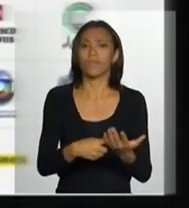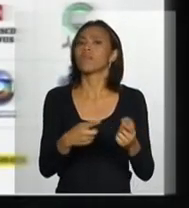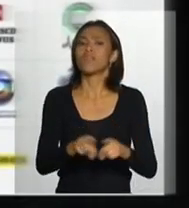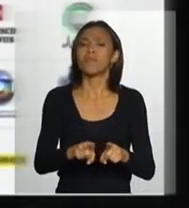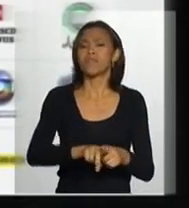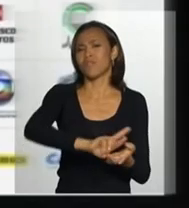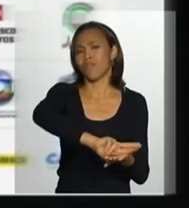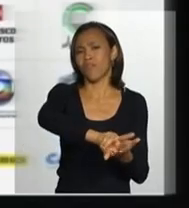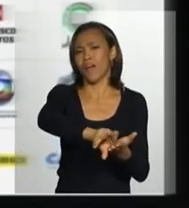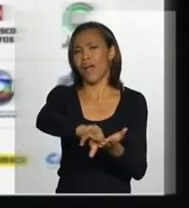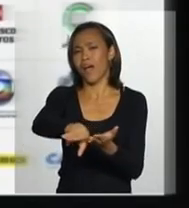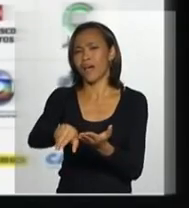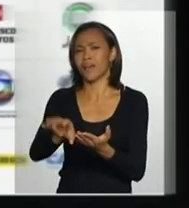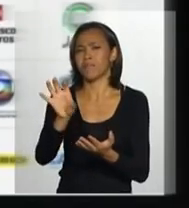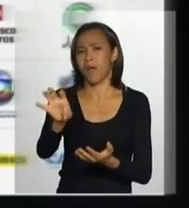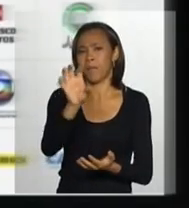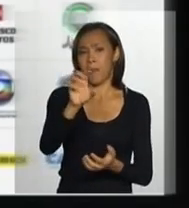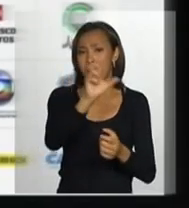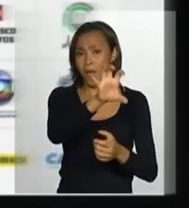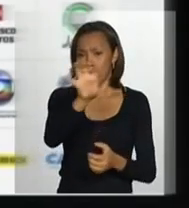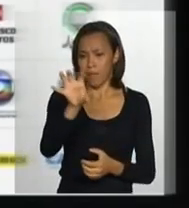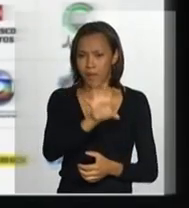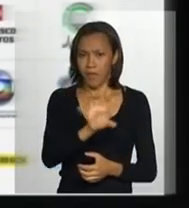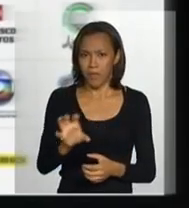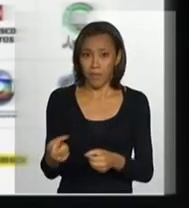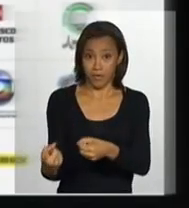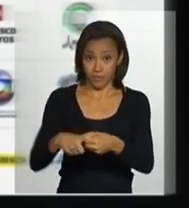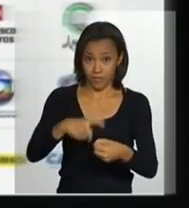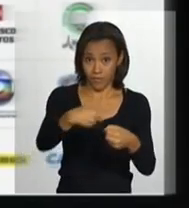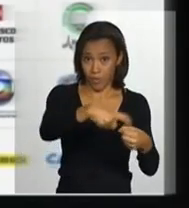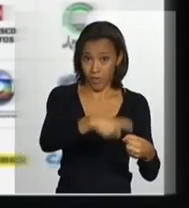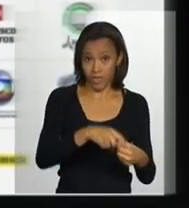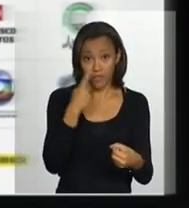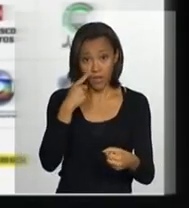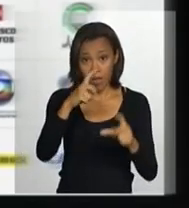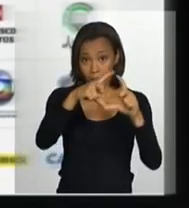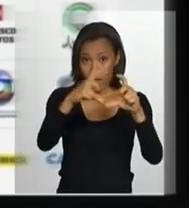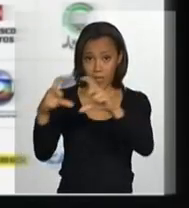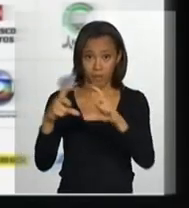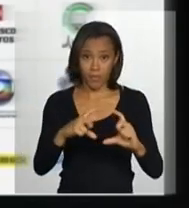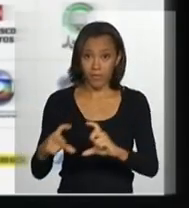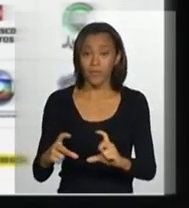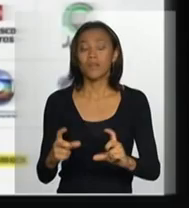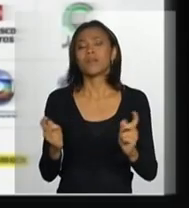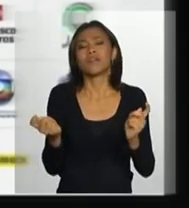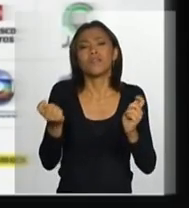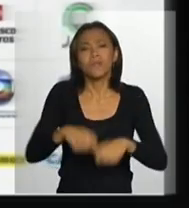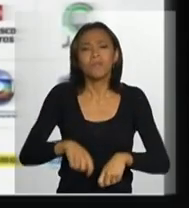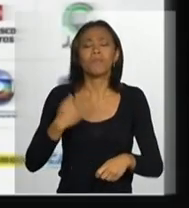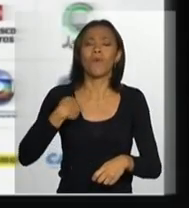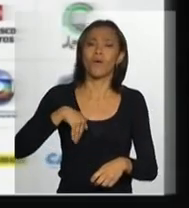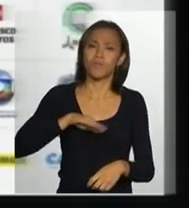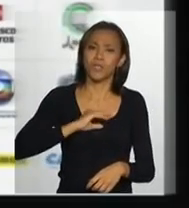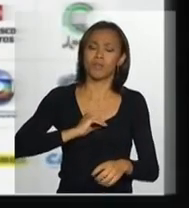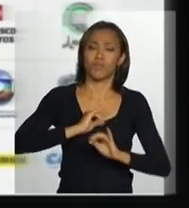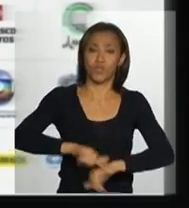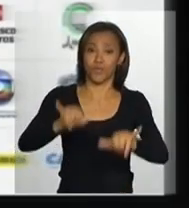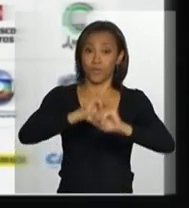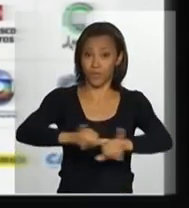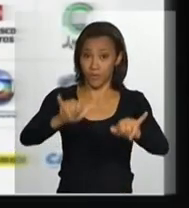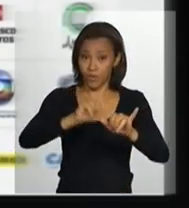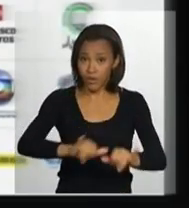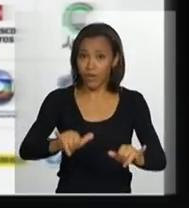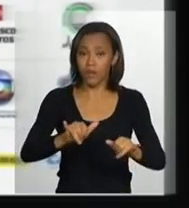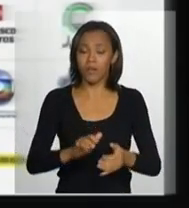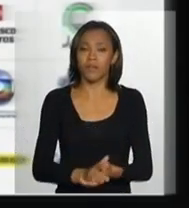vários parceiros nossos que estão trabalhando para que possamos divulgar, envolver